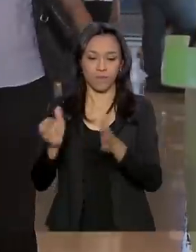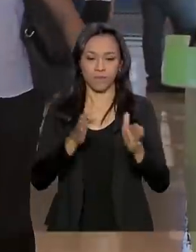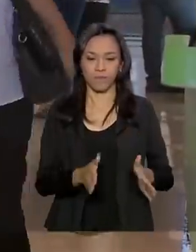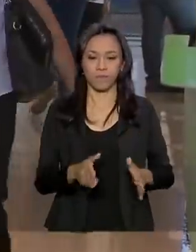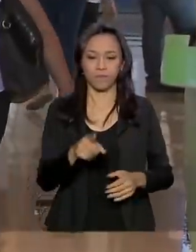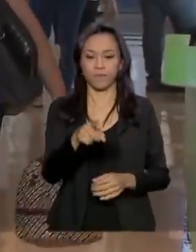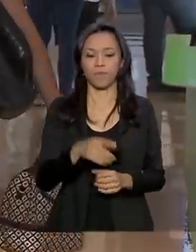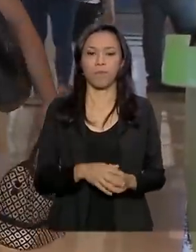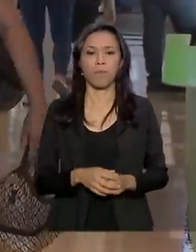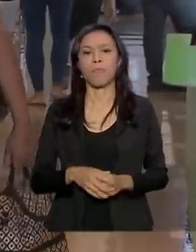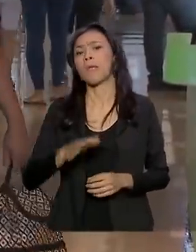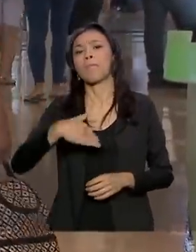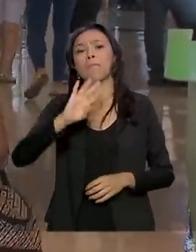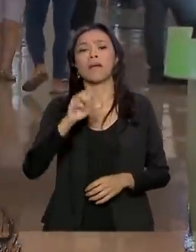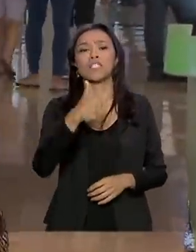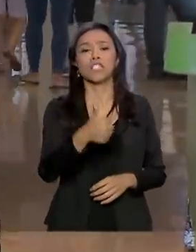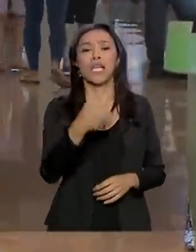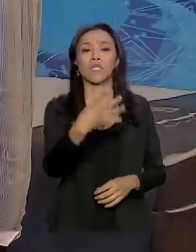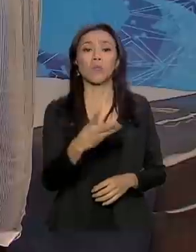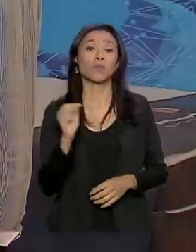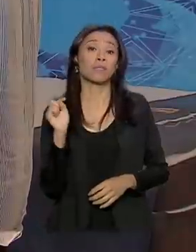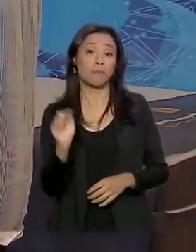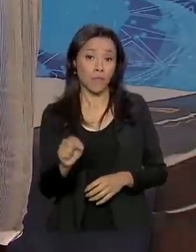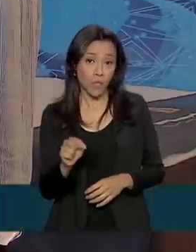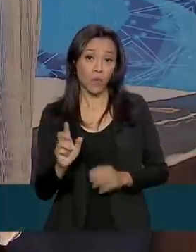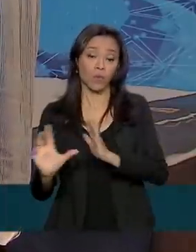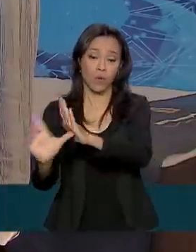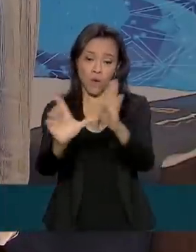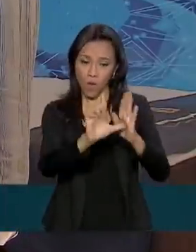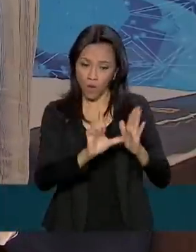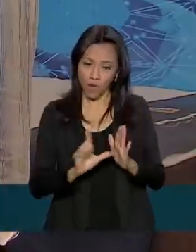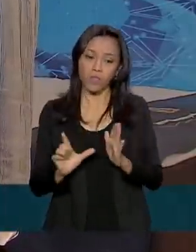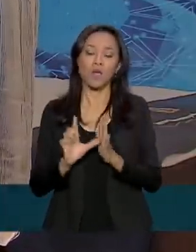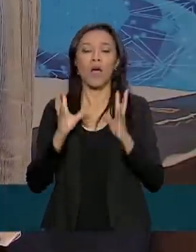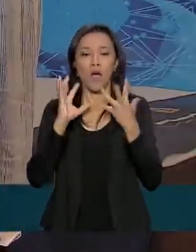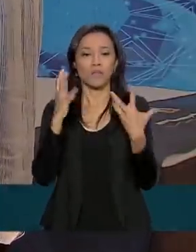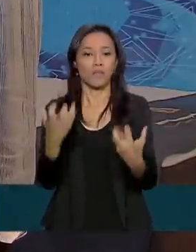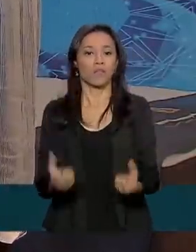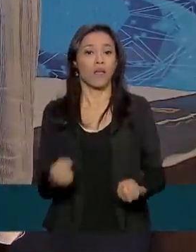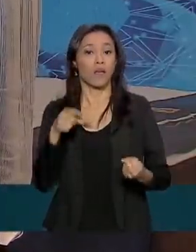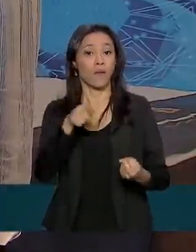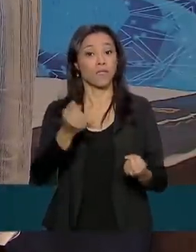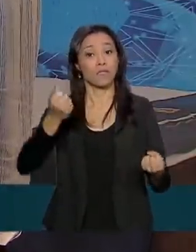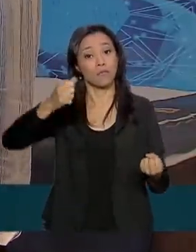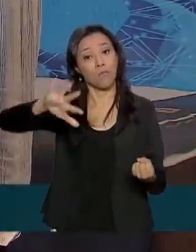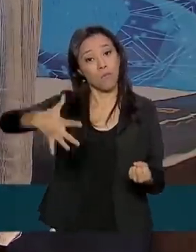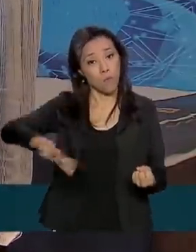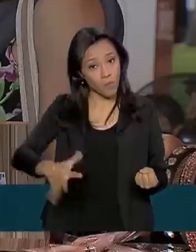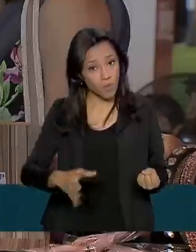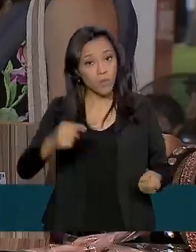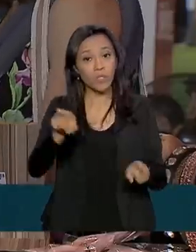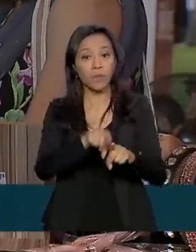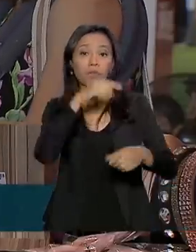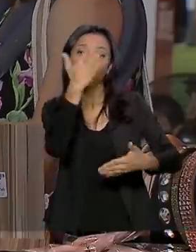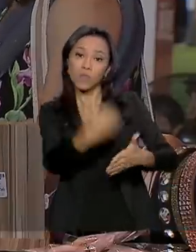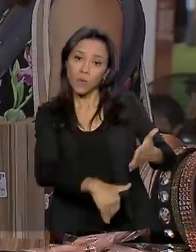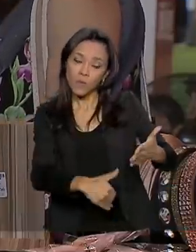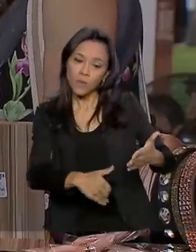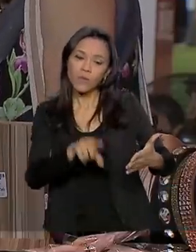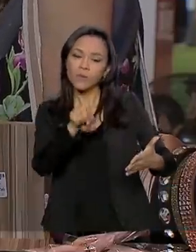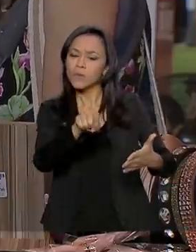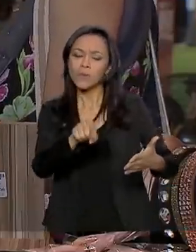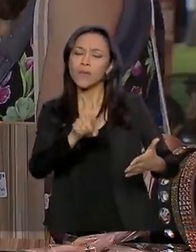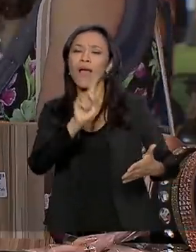Mais de 14 mil lojistas aderiram ao movimento de promoções e descontos, que chegaram a